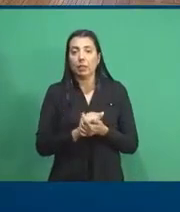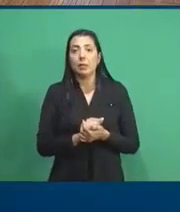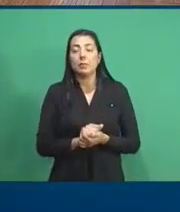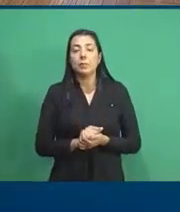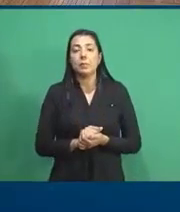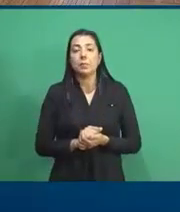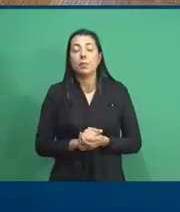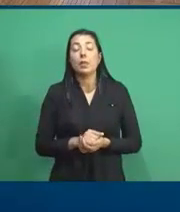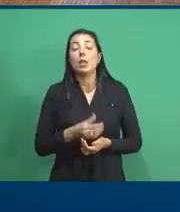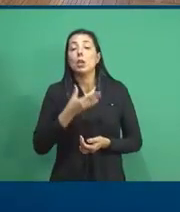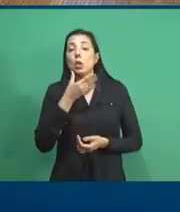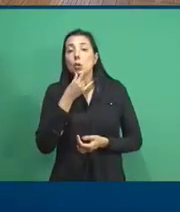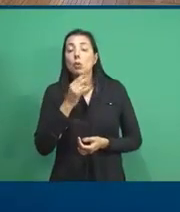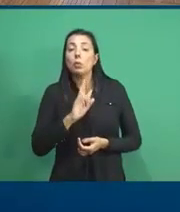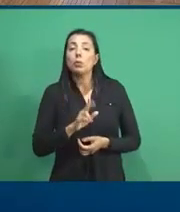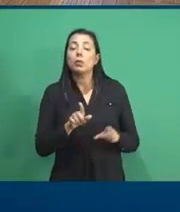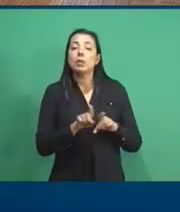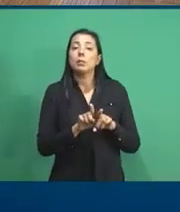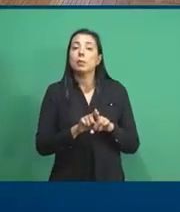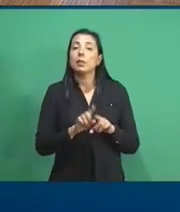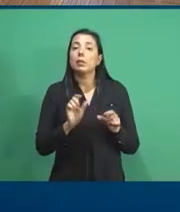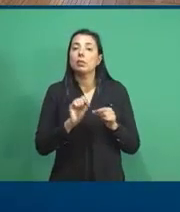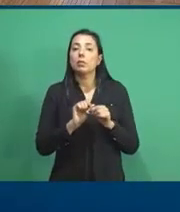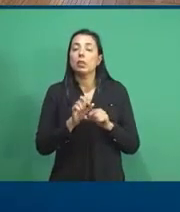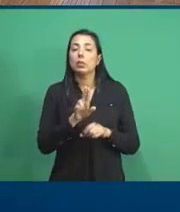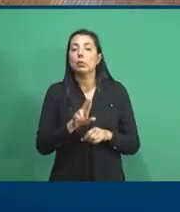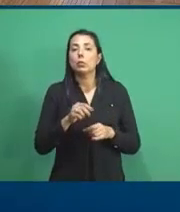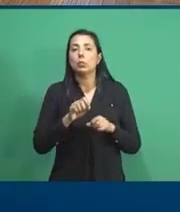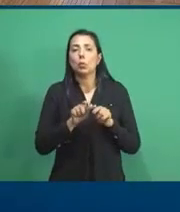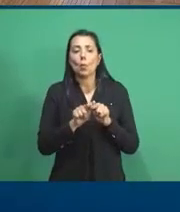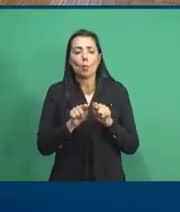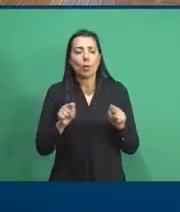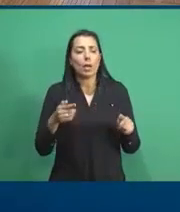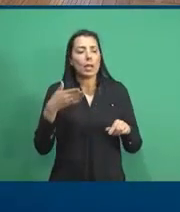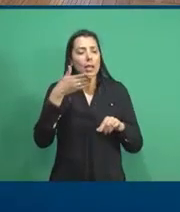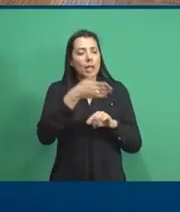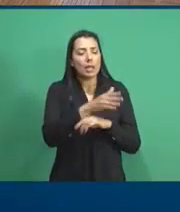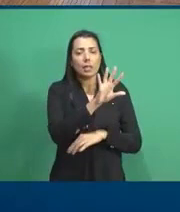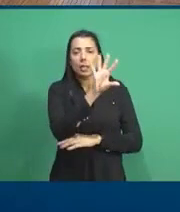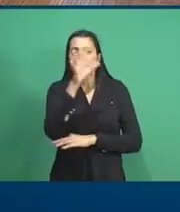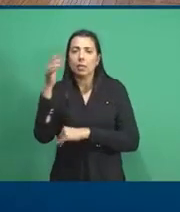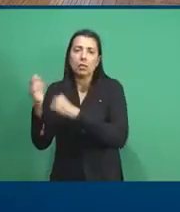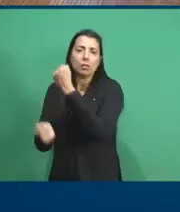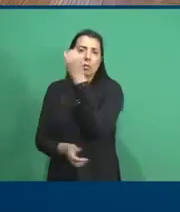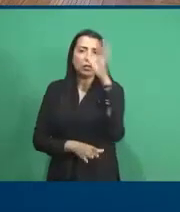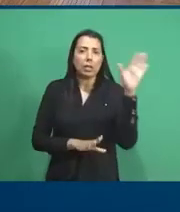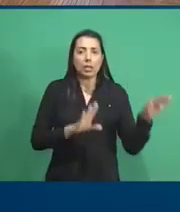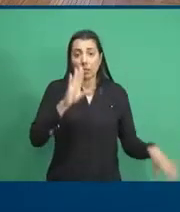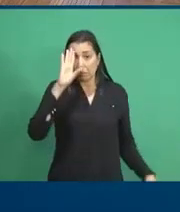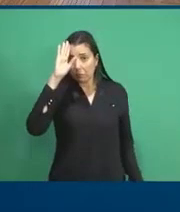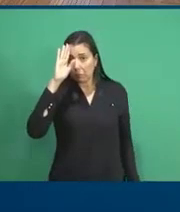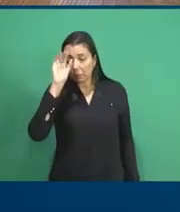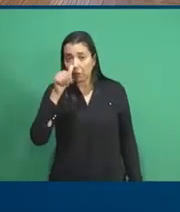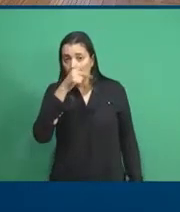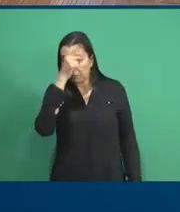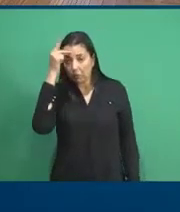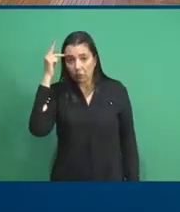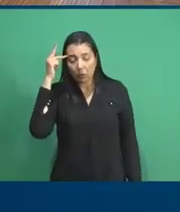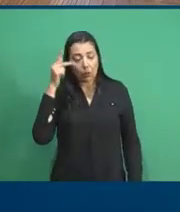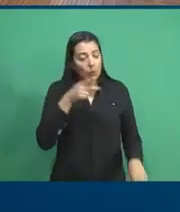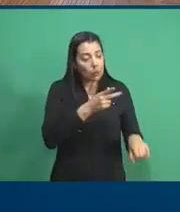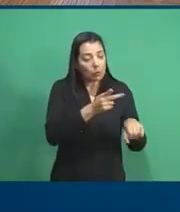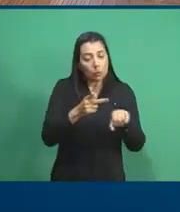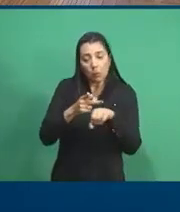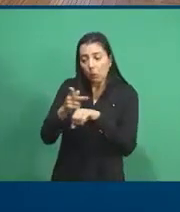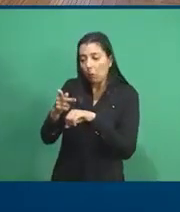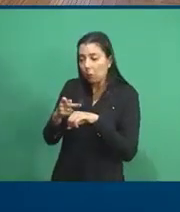E o homem, consequentemente, quando faz um desmatamento, entra na floresta, principalmente o pessoal que caça,